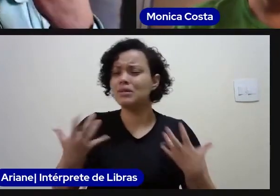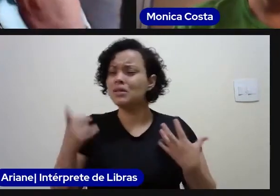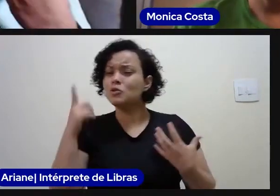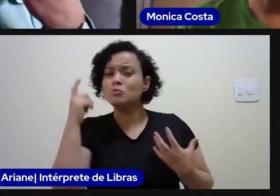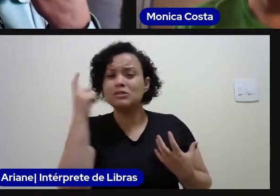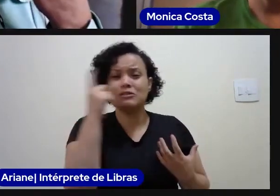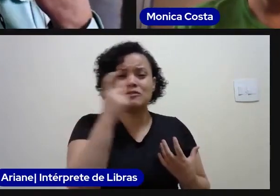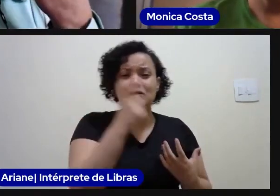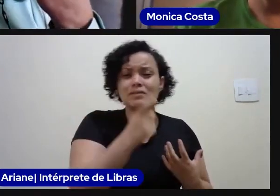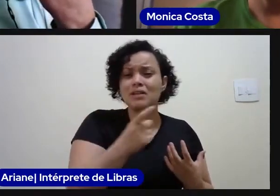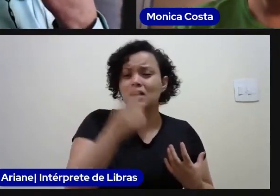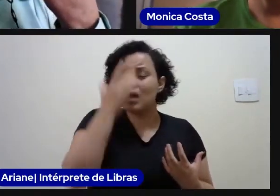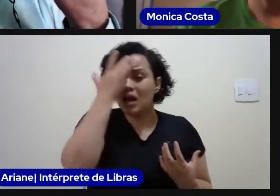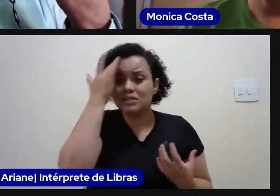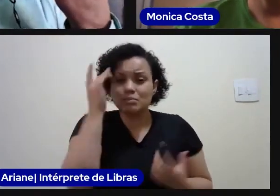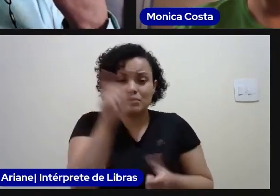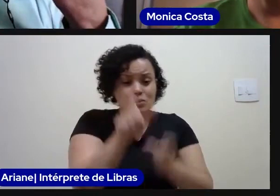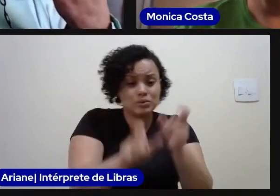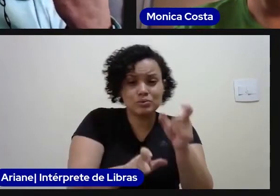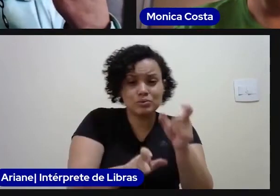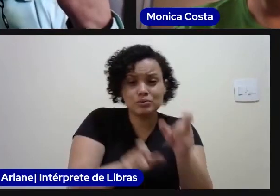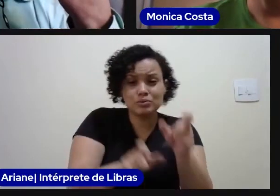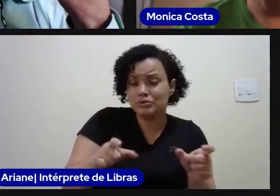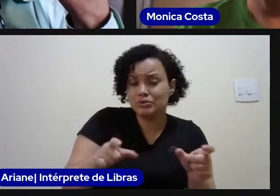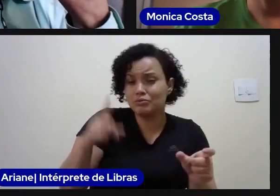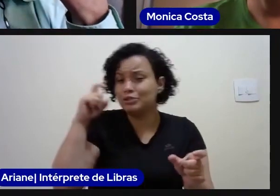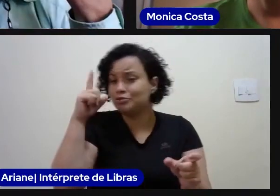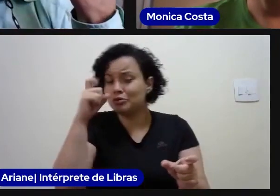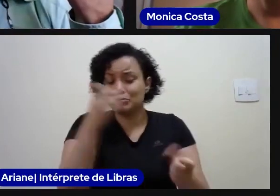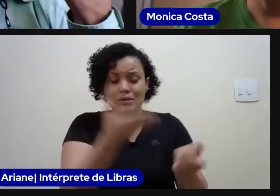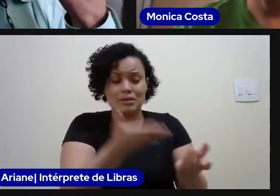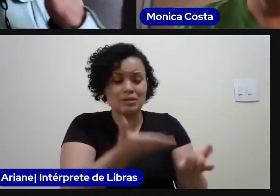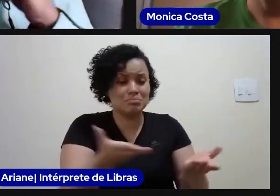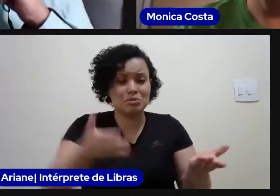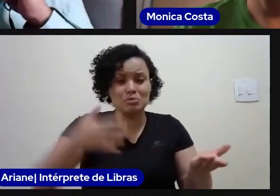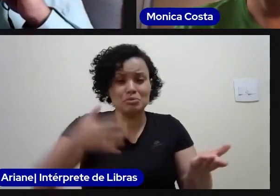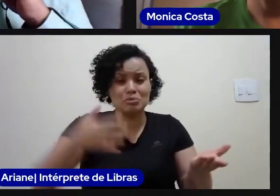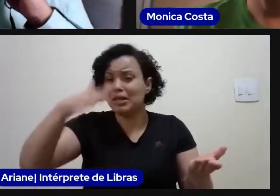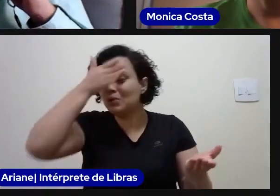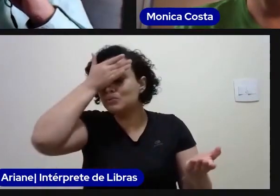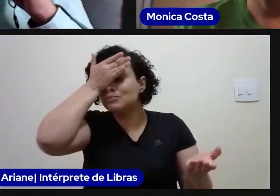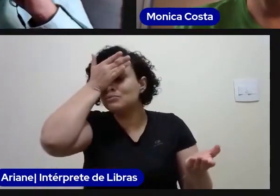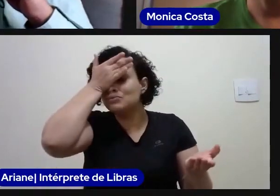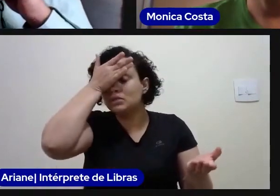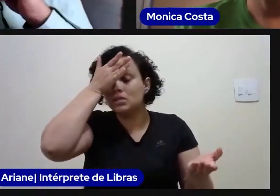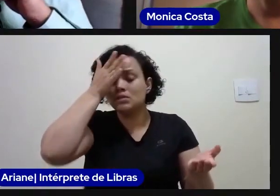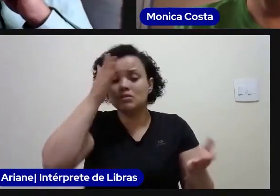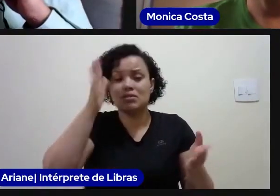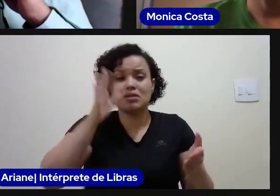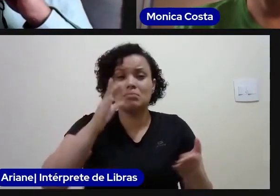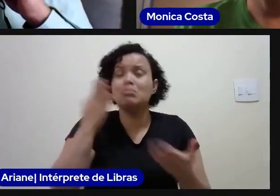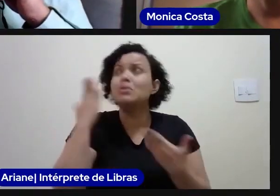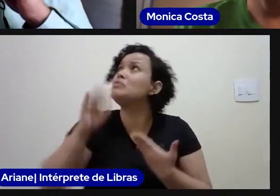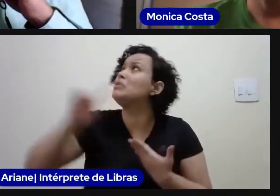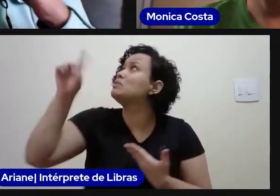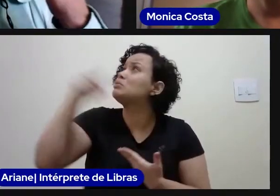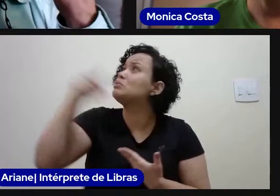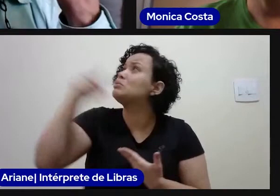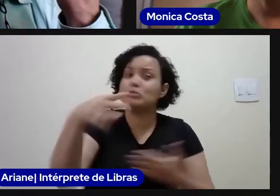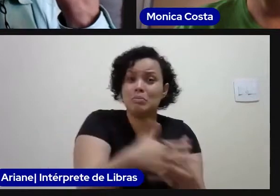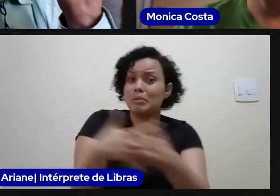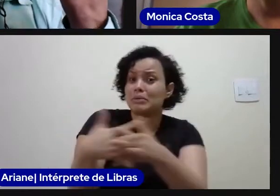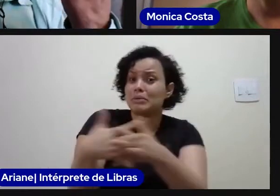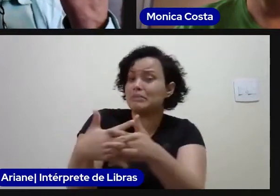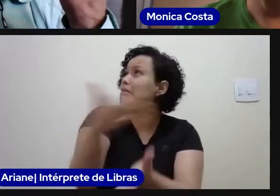pelas dificuldades que eles passam, parecem que eles estão alheios a tudo isso, e você diz, meu Deus, esse pessoal vai se perder, vai se acabar.